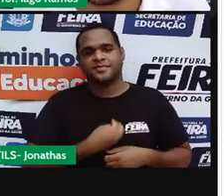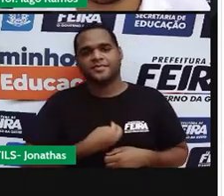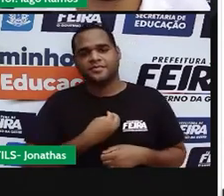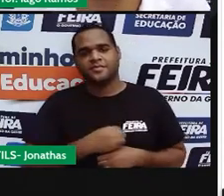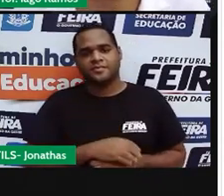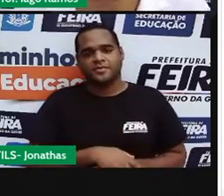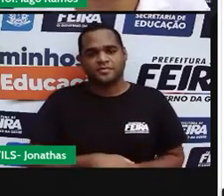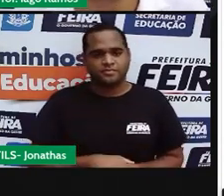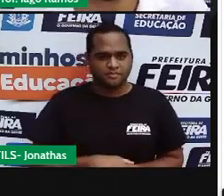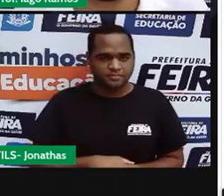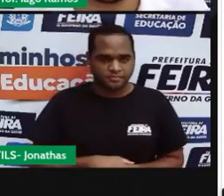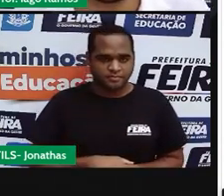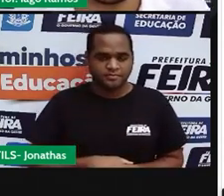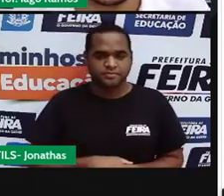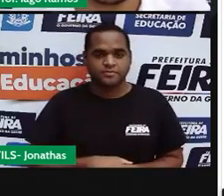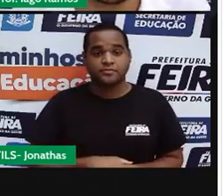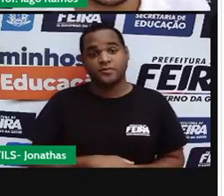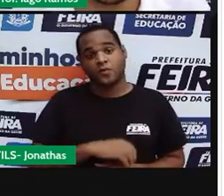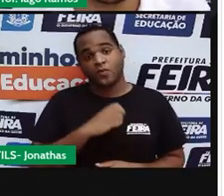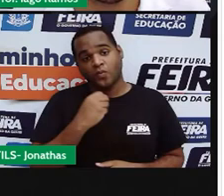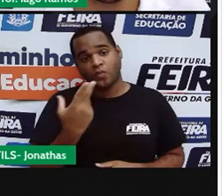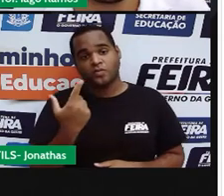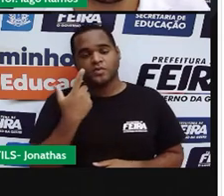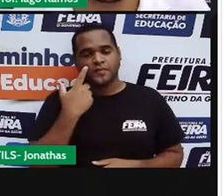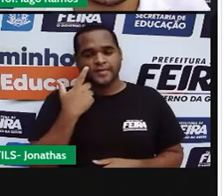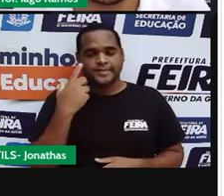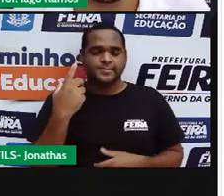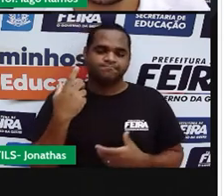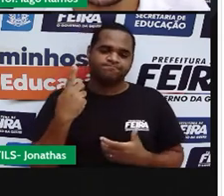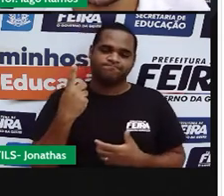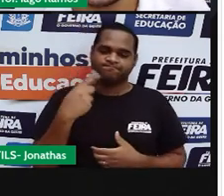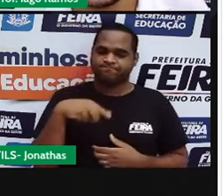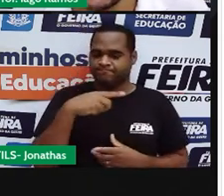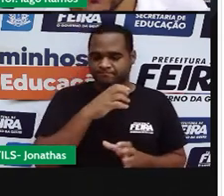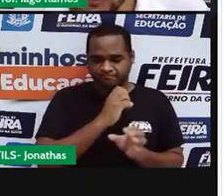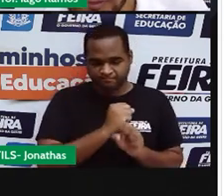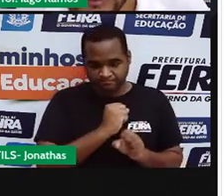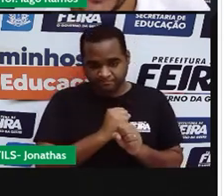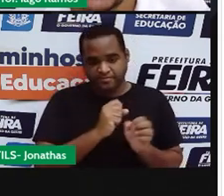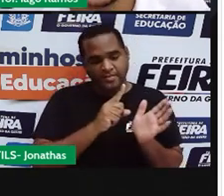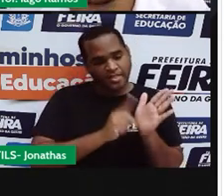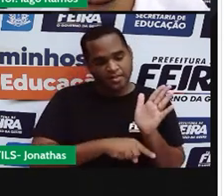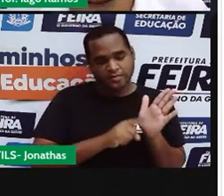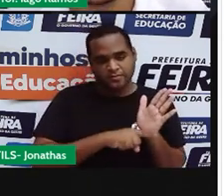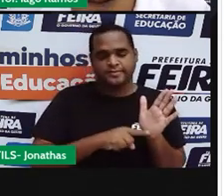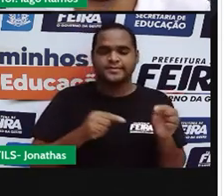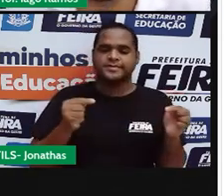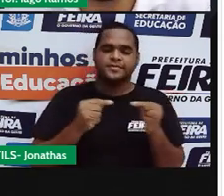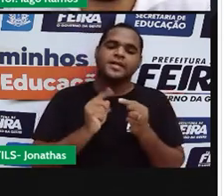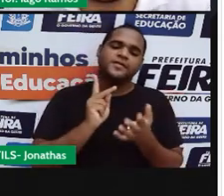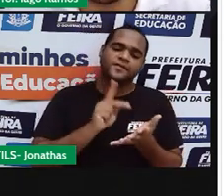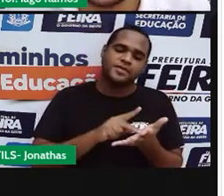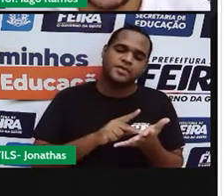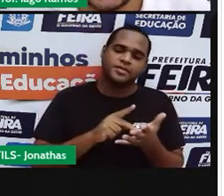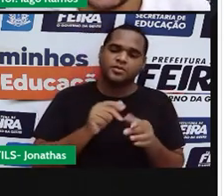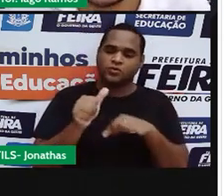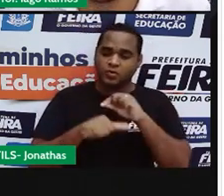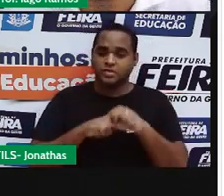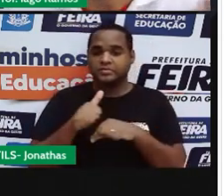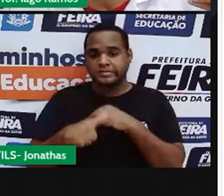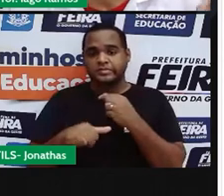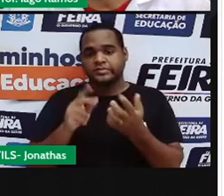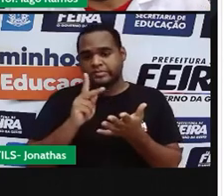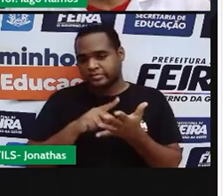Ou, como a gente já viu, se a gente subtrai um negativo, isso, na verdade, é fazer o oposto.